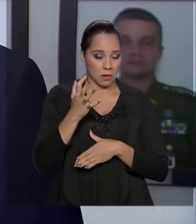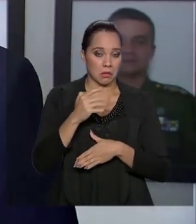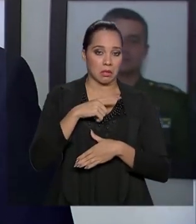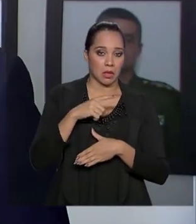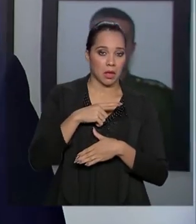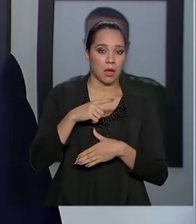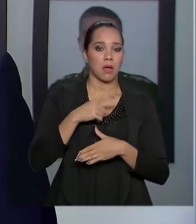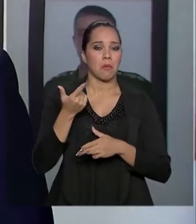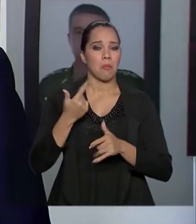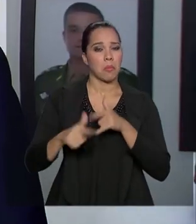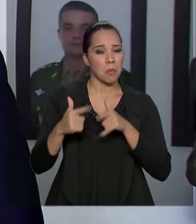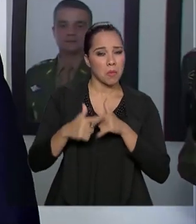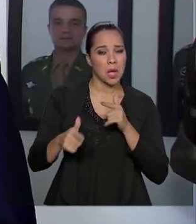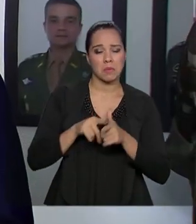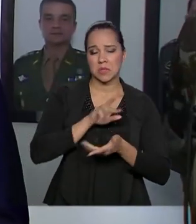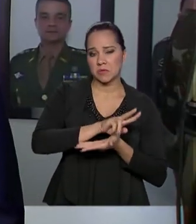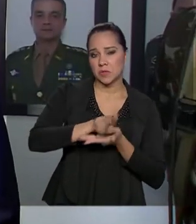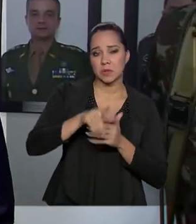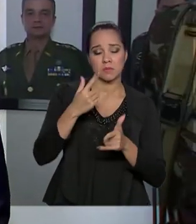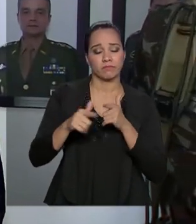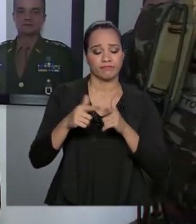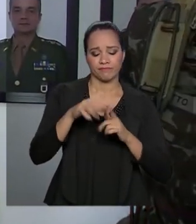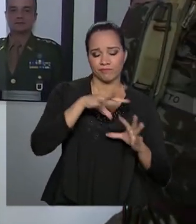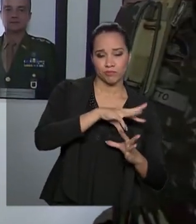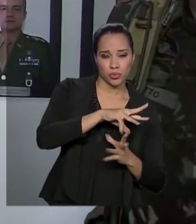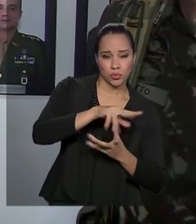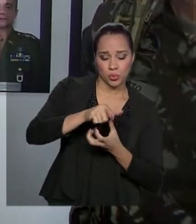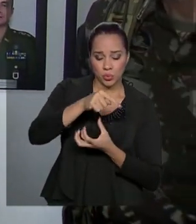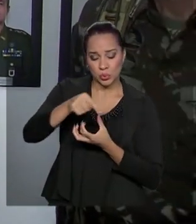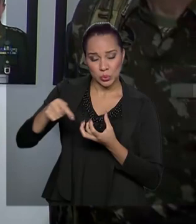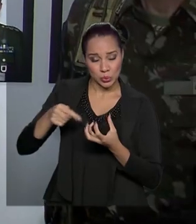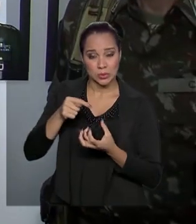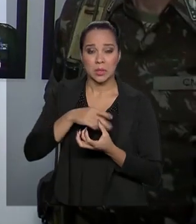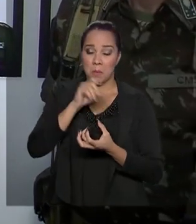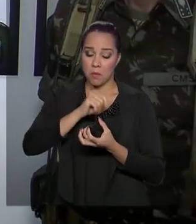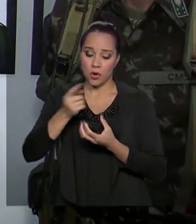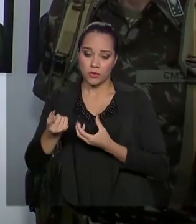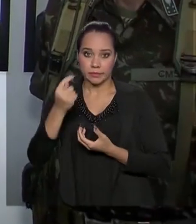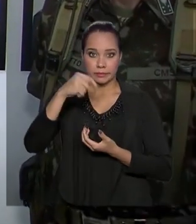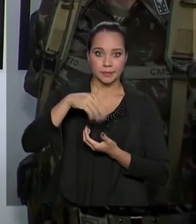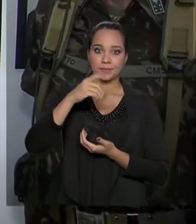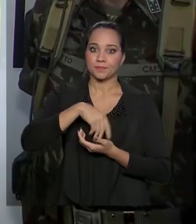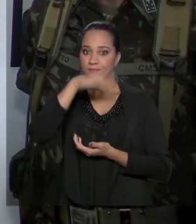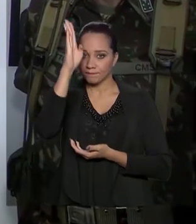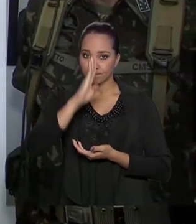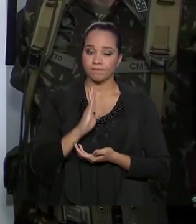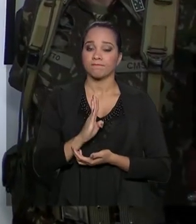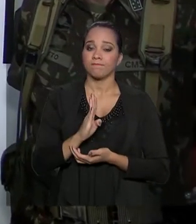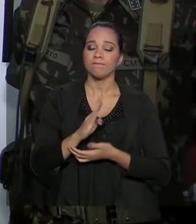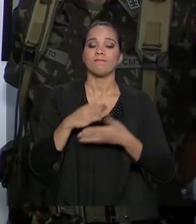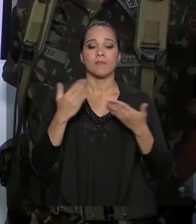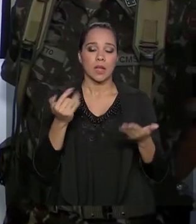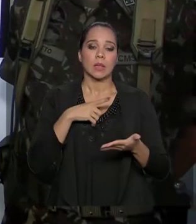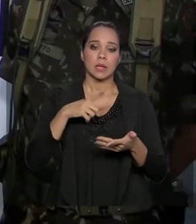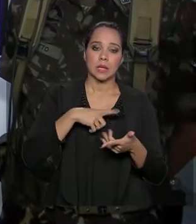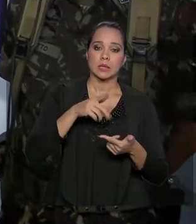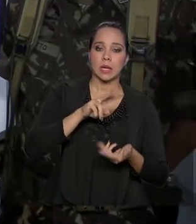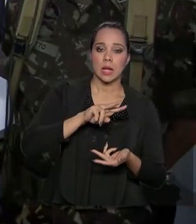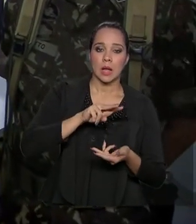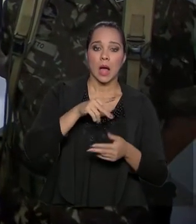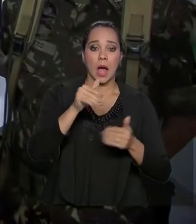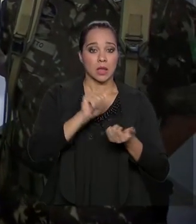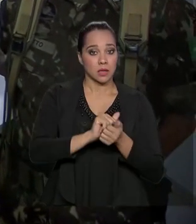série de problemas aí no mundo todo e que podem respingar aqui dentro do nosso país, ter essa flexibilidade